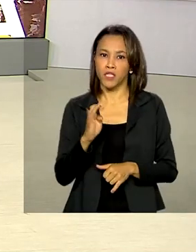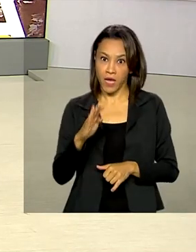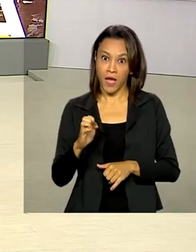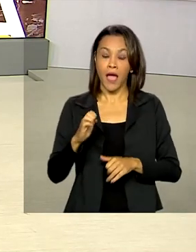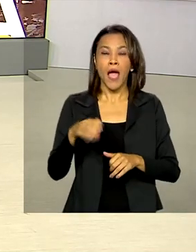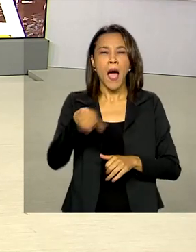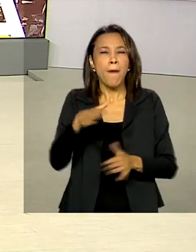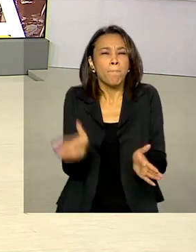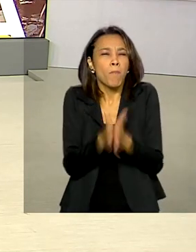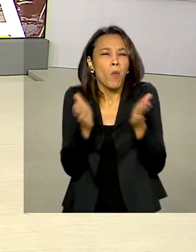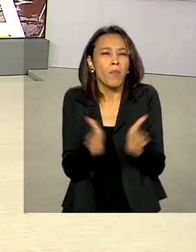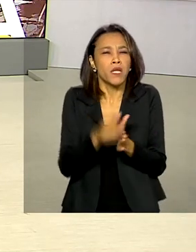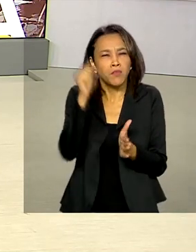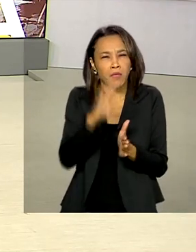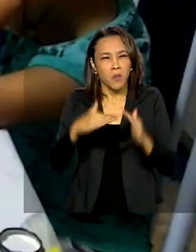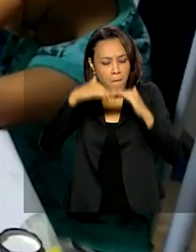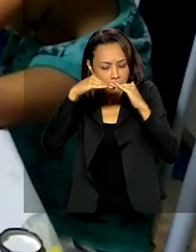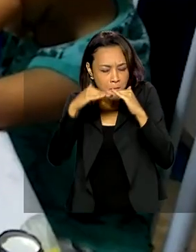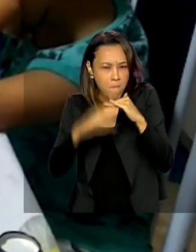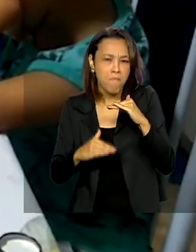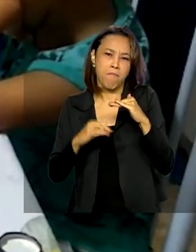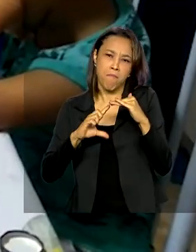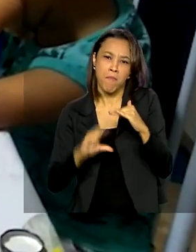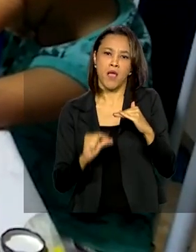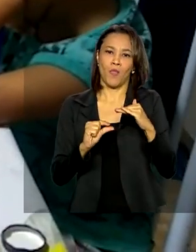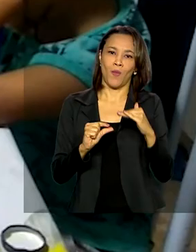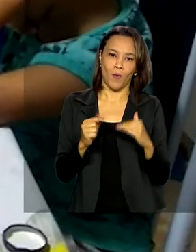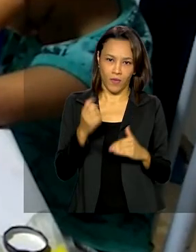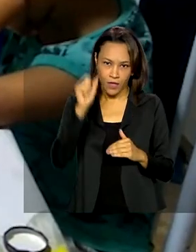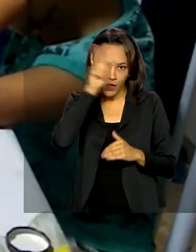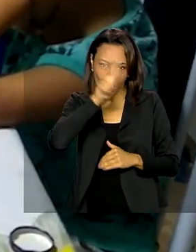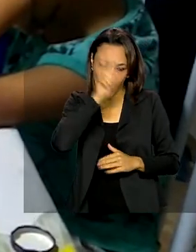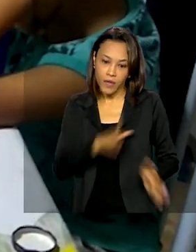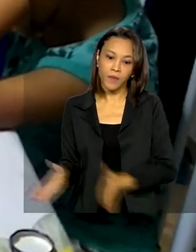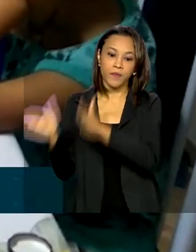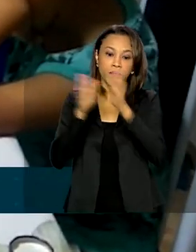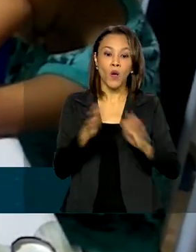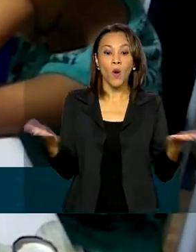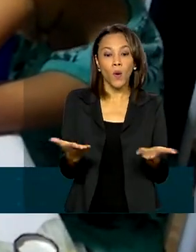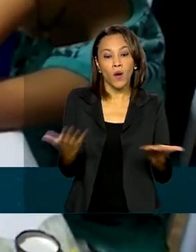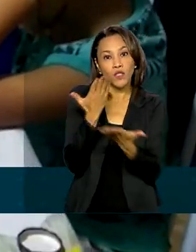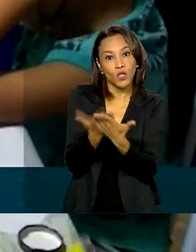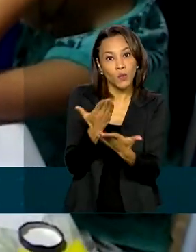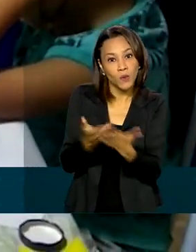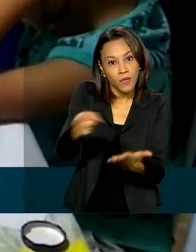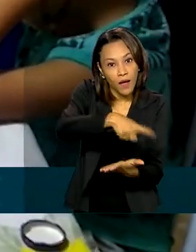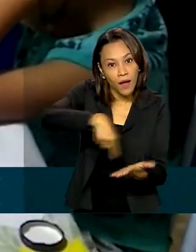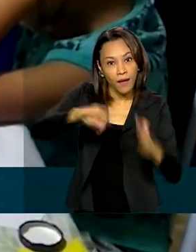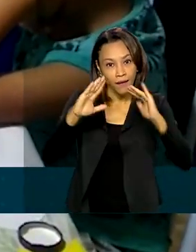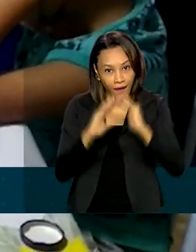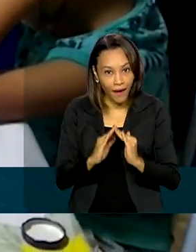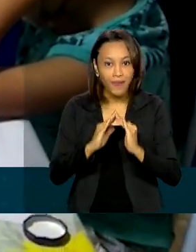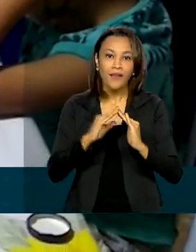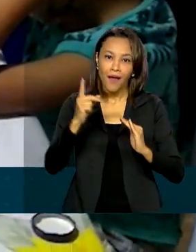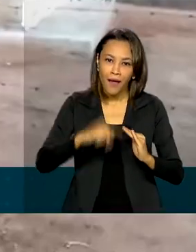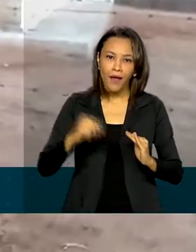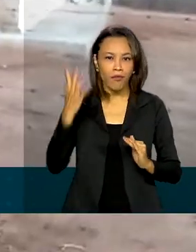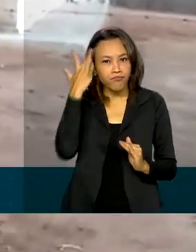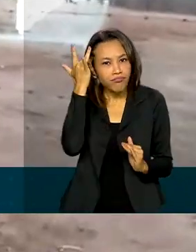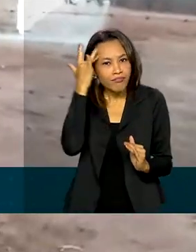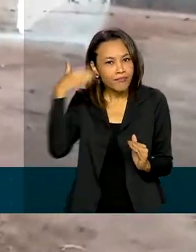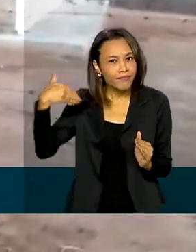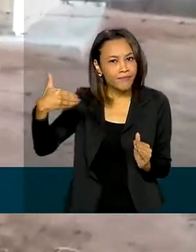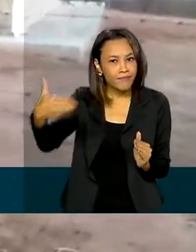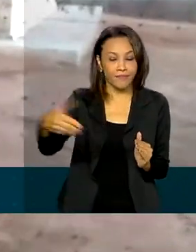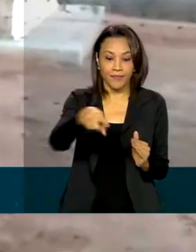patamar da história. Estudar em casa. Hoje isso virou rotina para os filhos da Maria José. Ela,